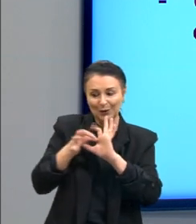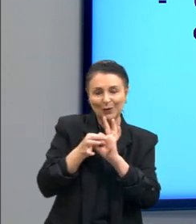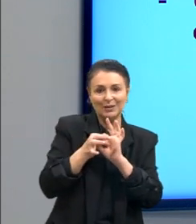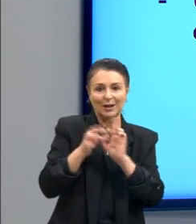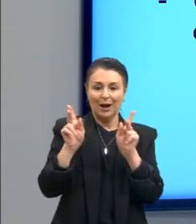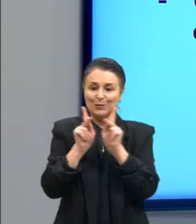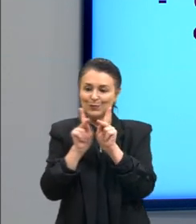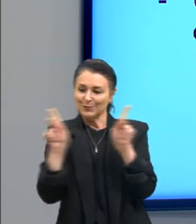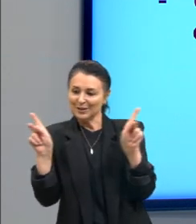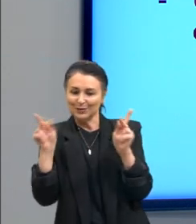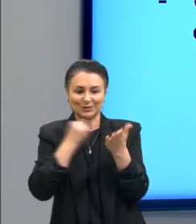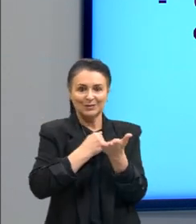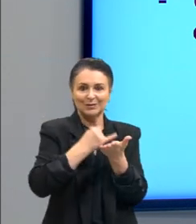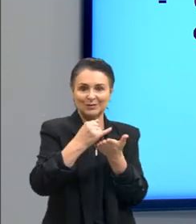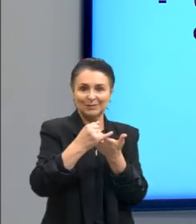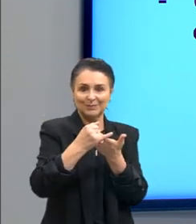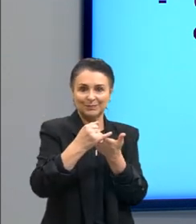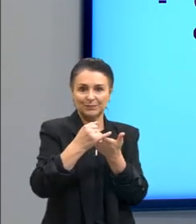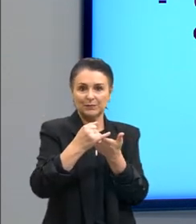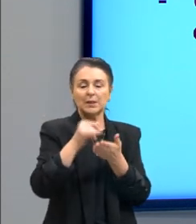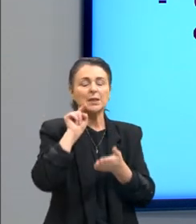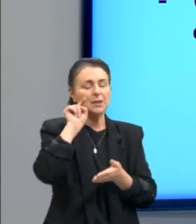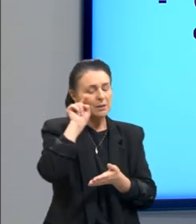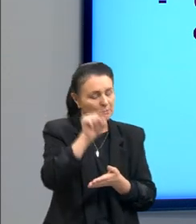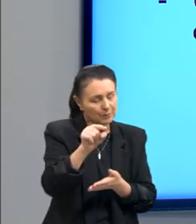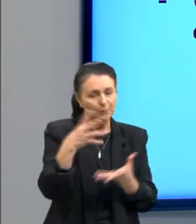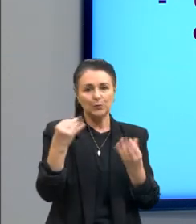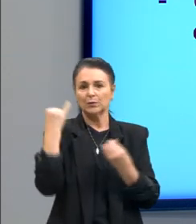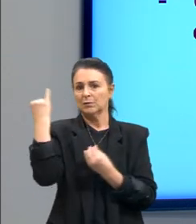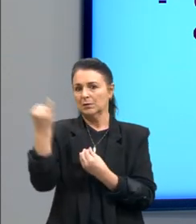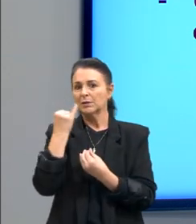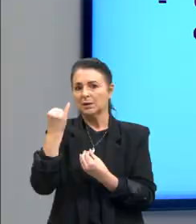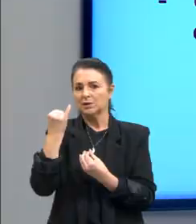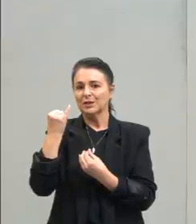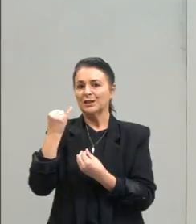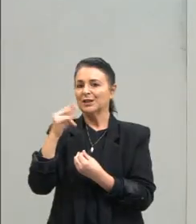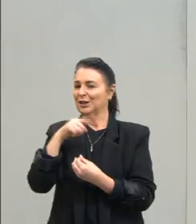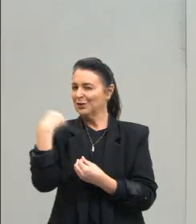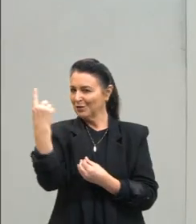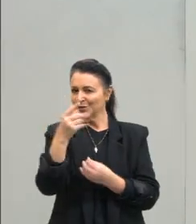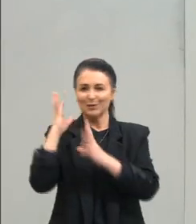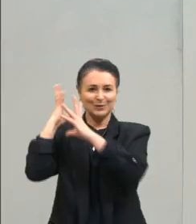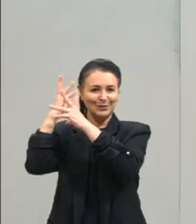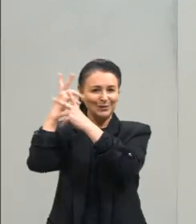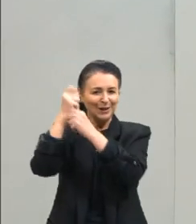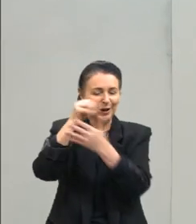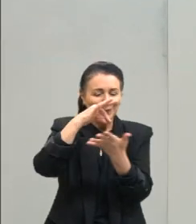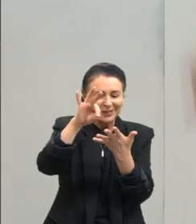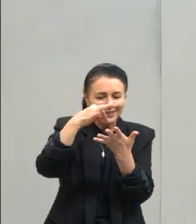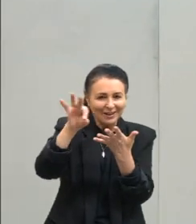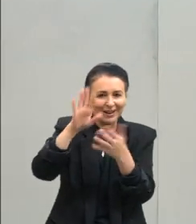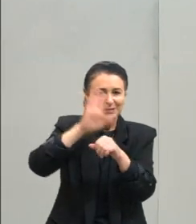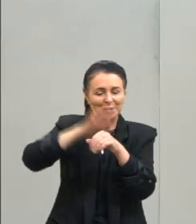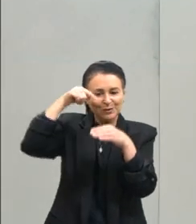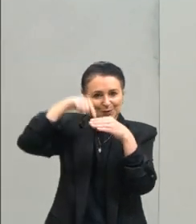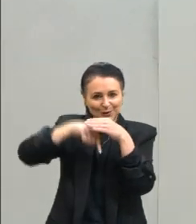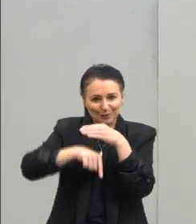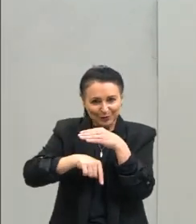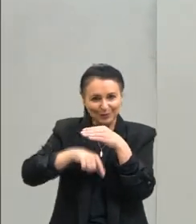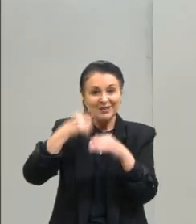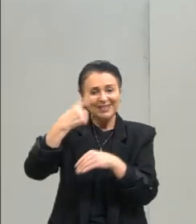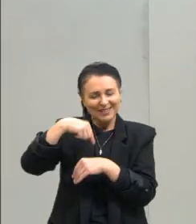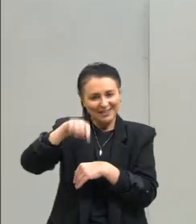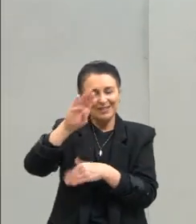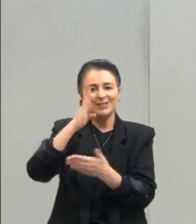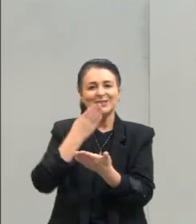introdução e isso daqui é muito importante e a gente vai retomar e vai ver com mais detalhamento no seguir das